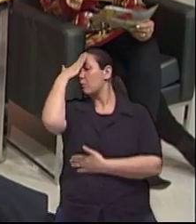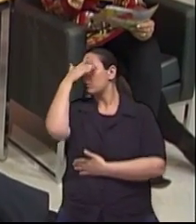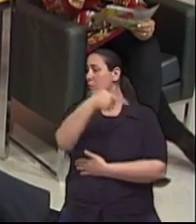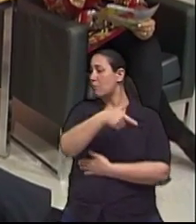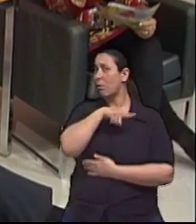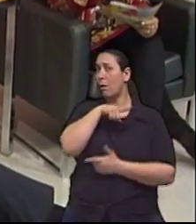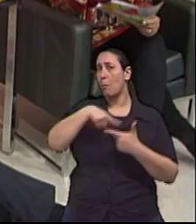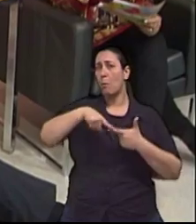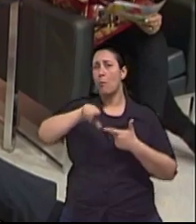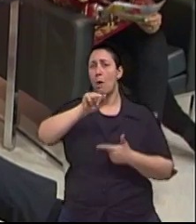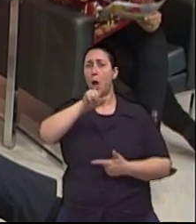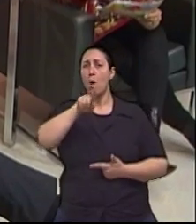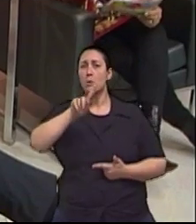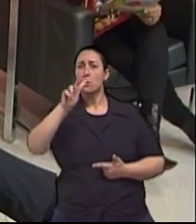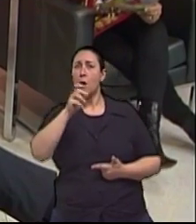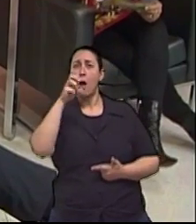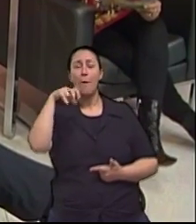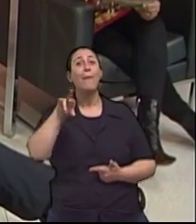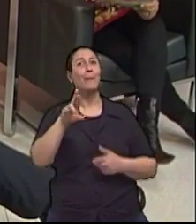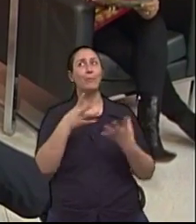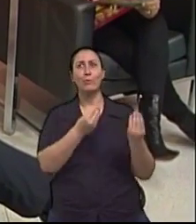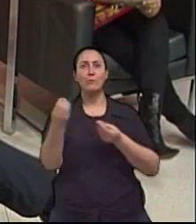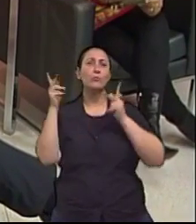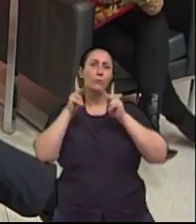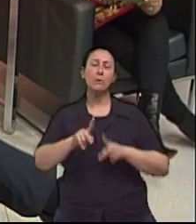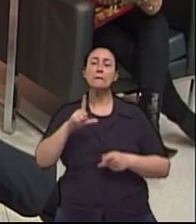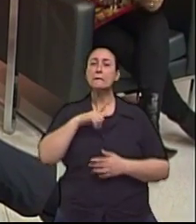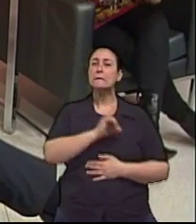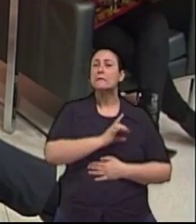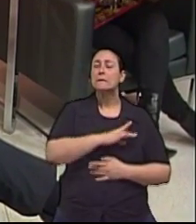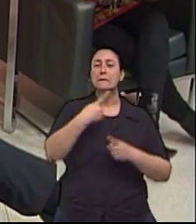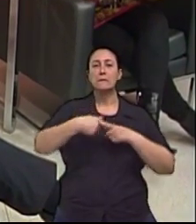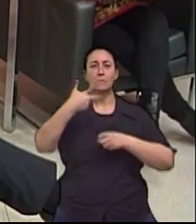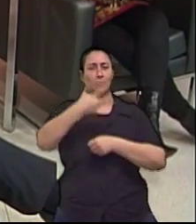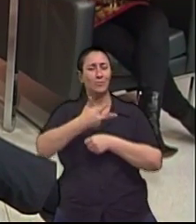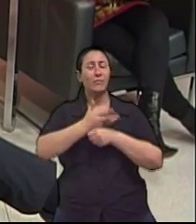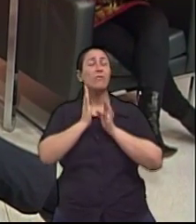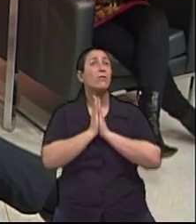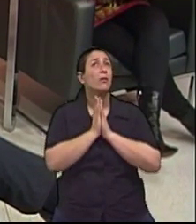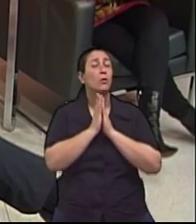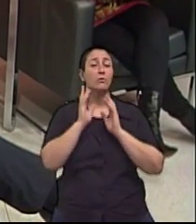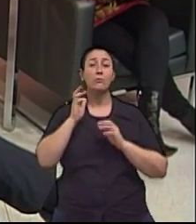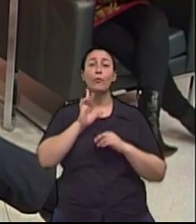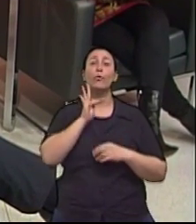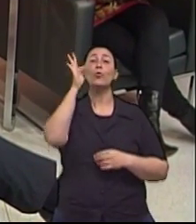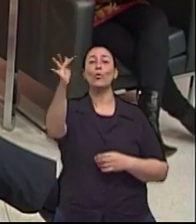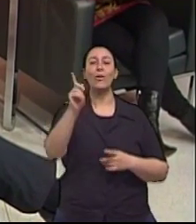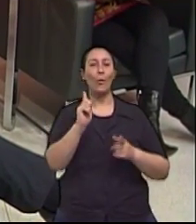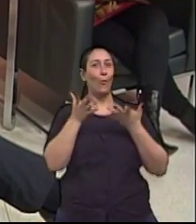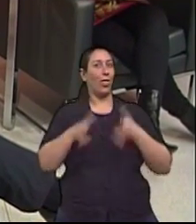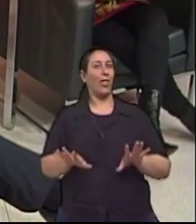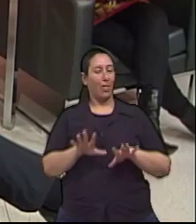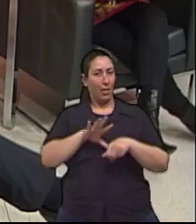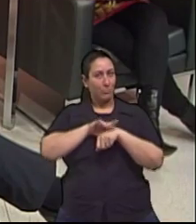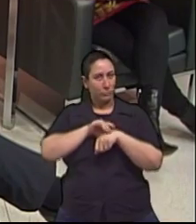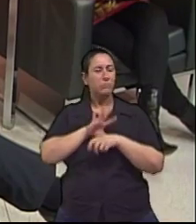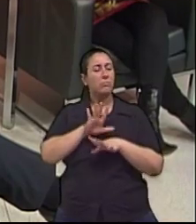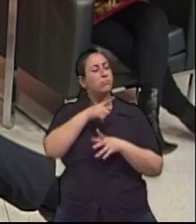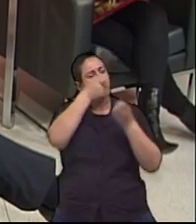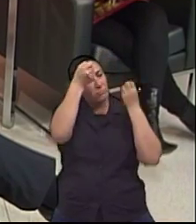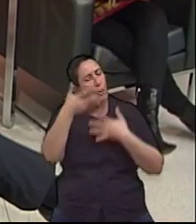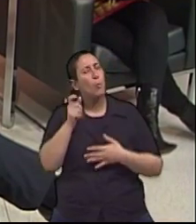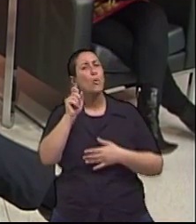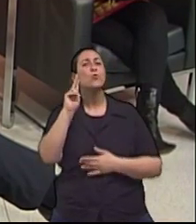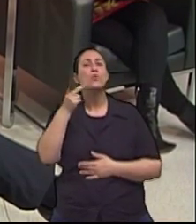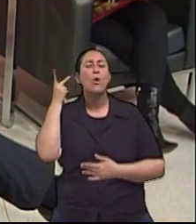Alzheimer, que é o pavor de todo mundo, que é o que a gente pede a Deus para não ter, né, doutor? Vamos falar um pouquinho da história disso,